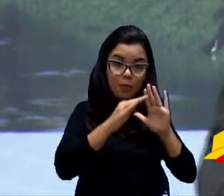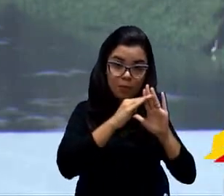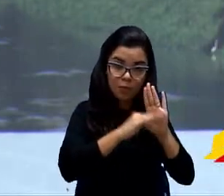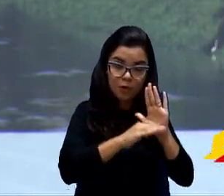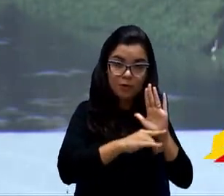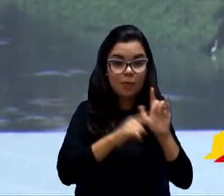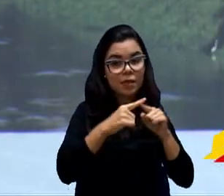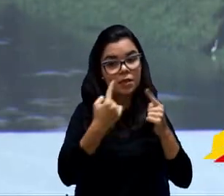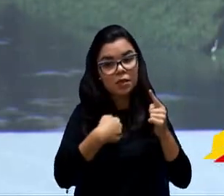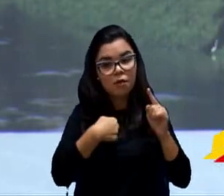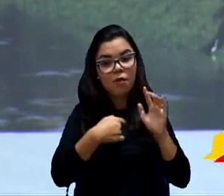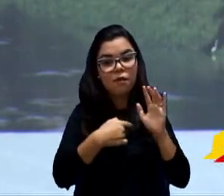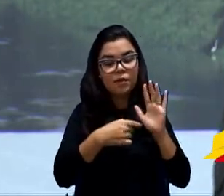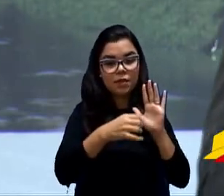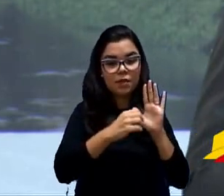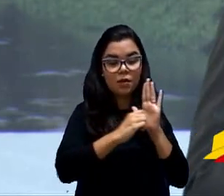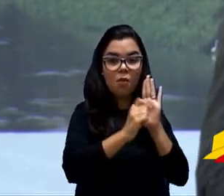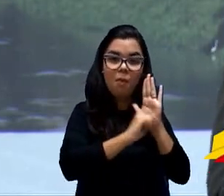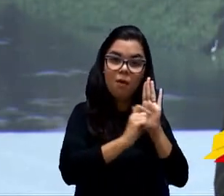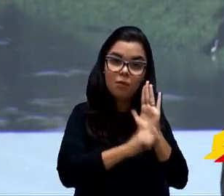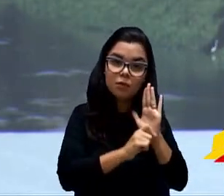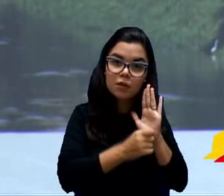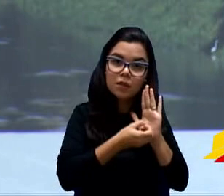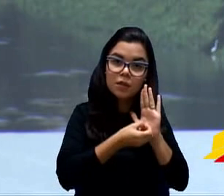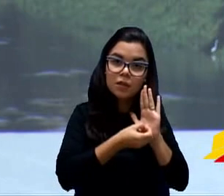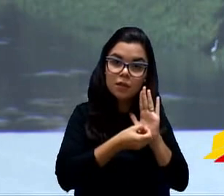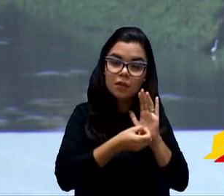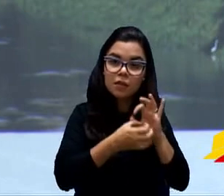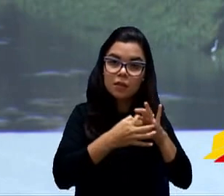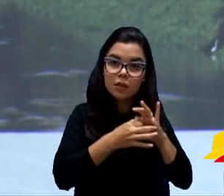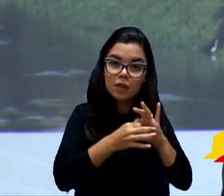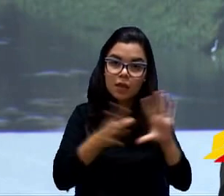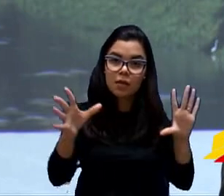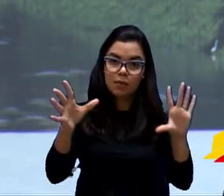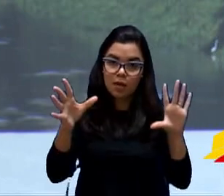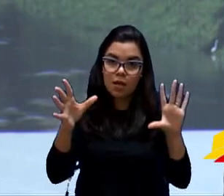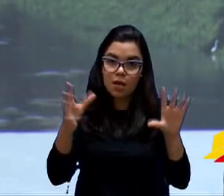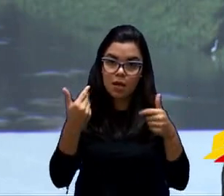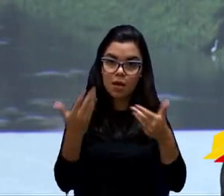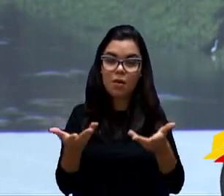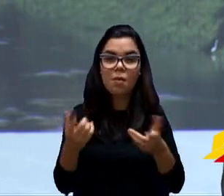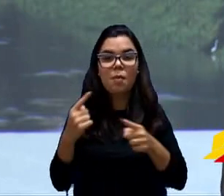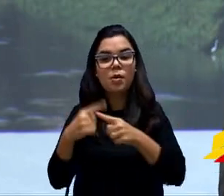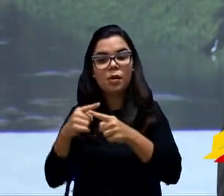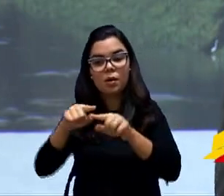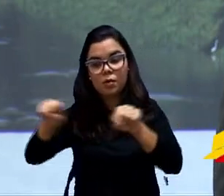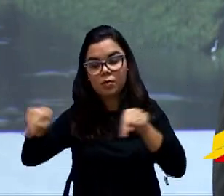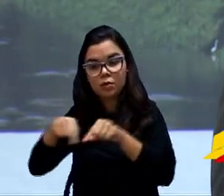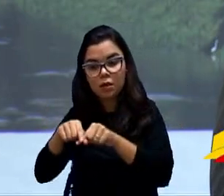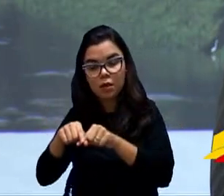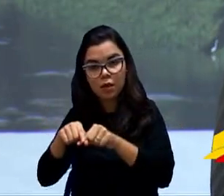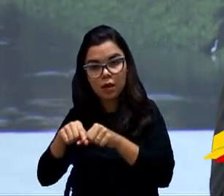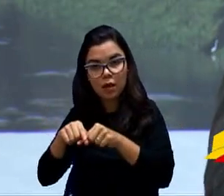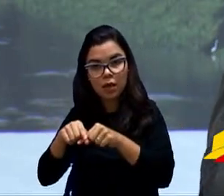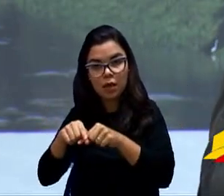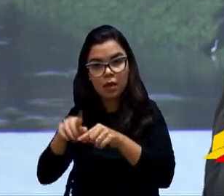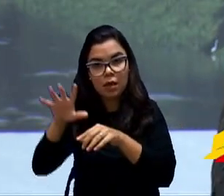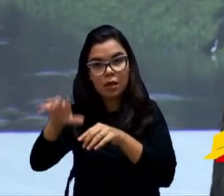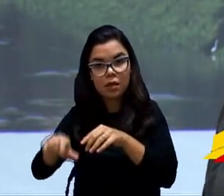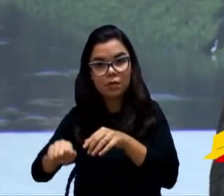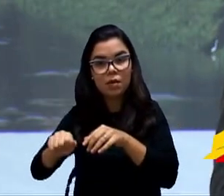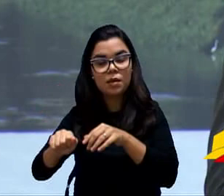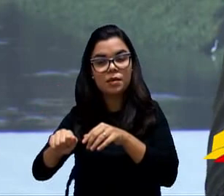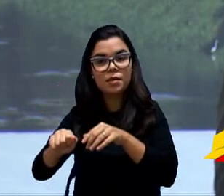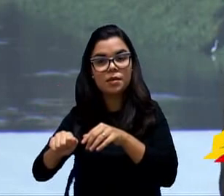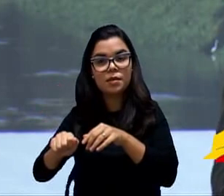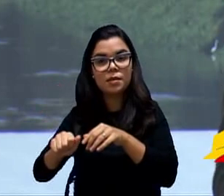uma autorização legislativa aqui para que o SAI custeia 100% de um condomínio, eu tenho que